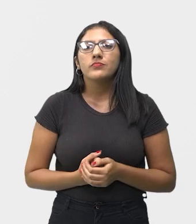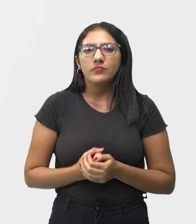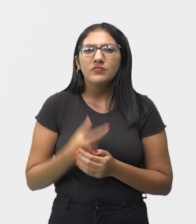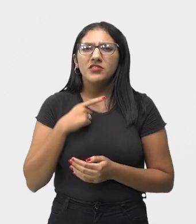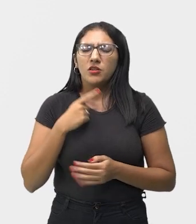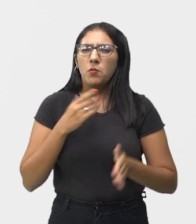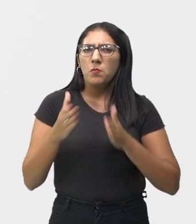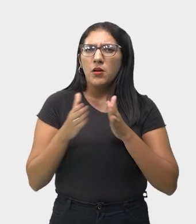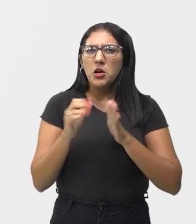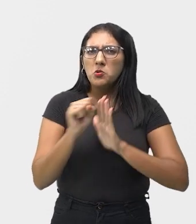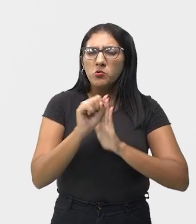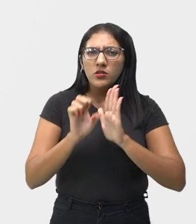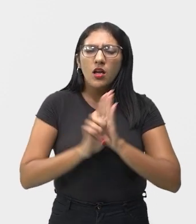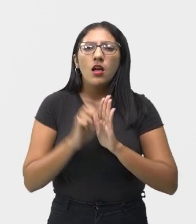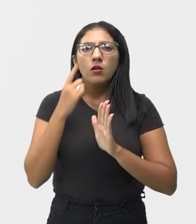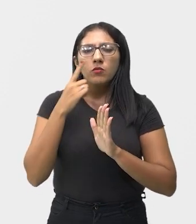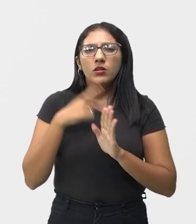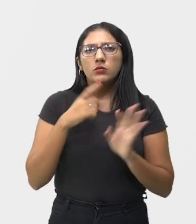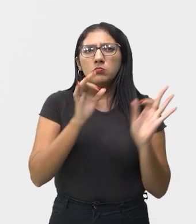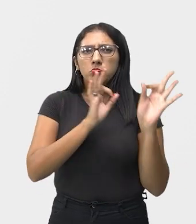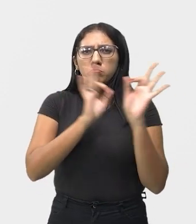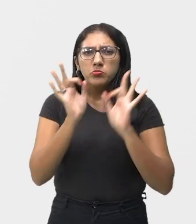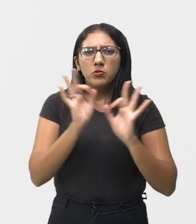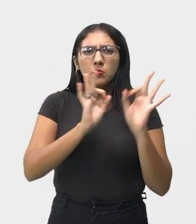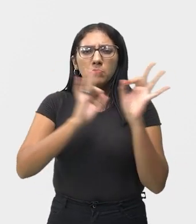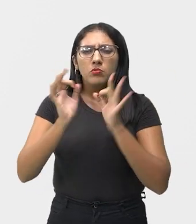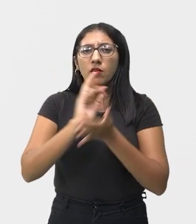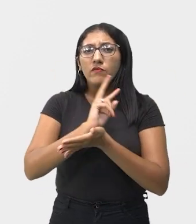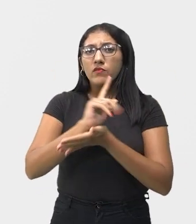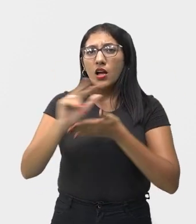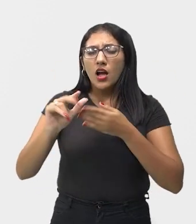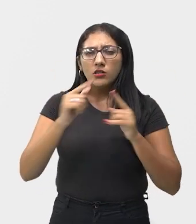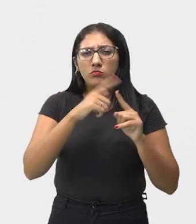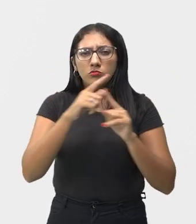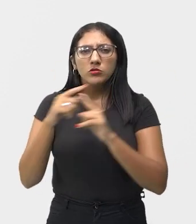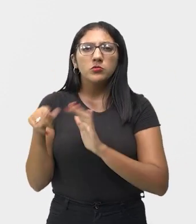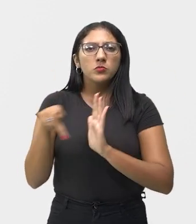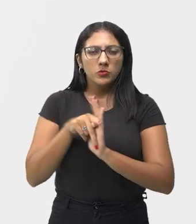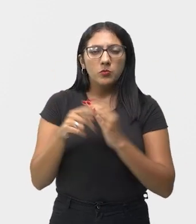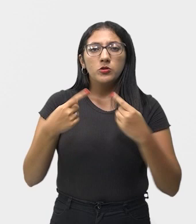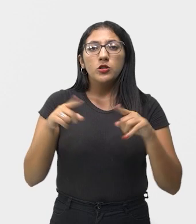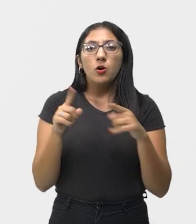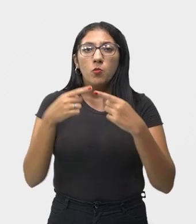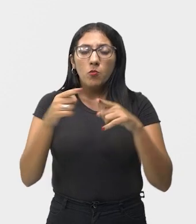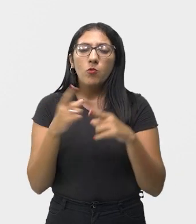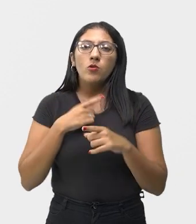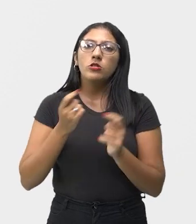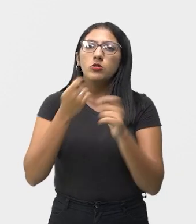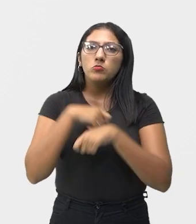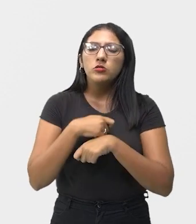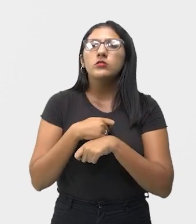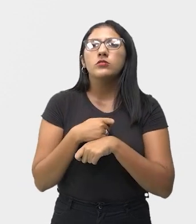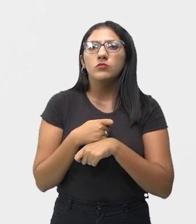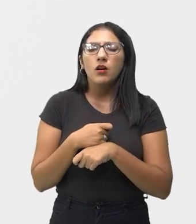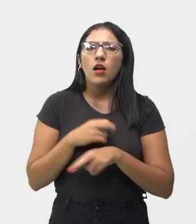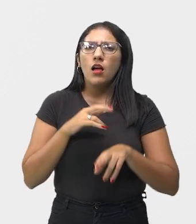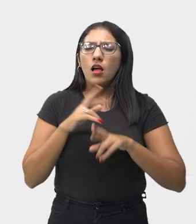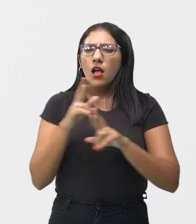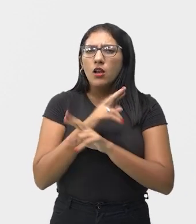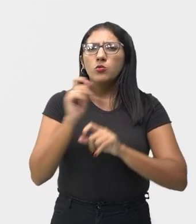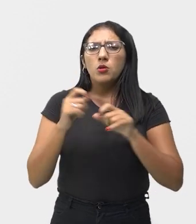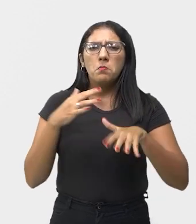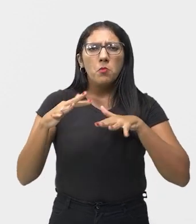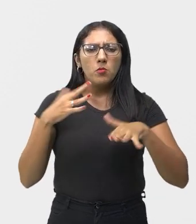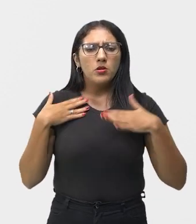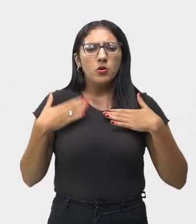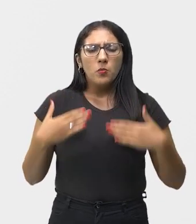o ritmo tomou lugar da primazia de melodia e da harmonia. E a música começou a mover mais o corpo